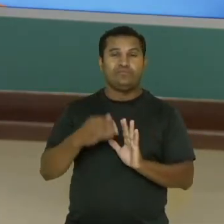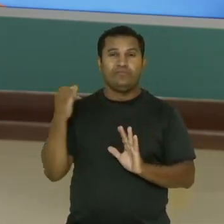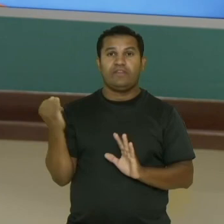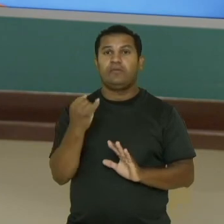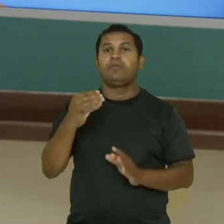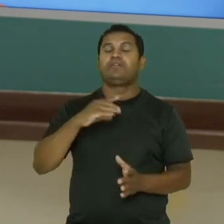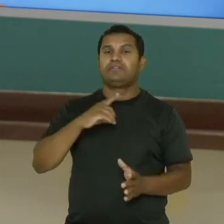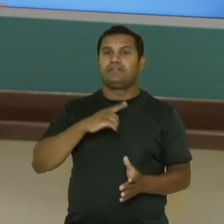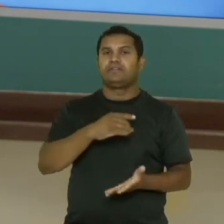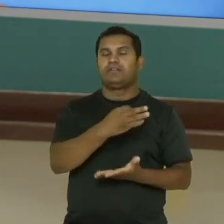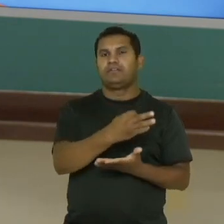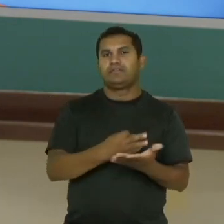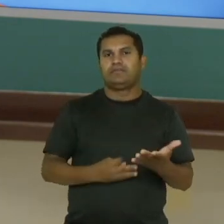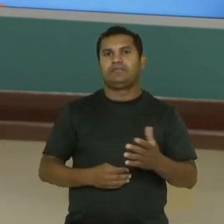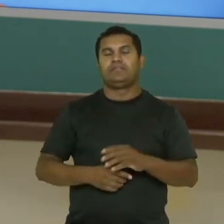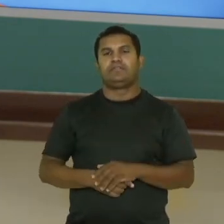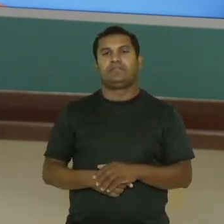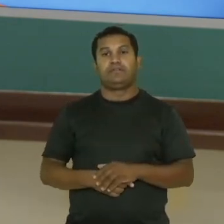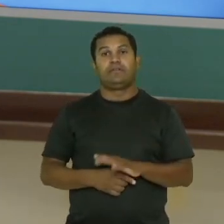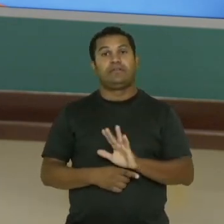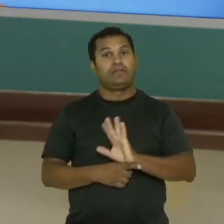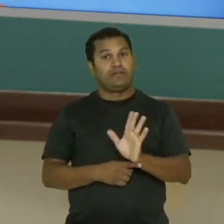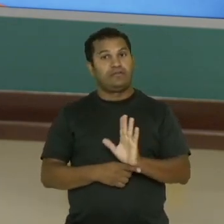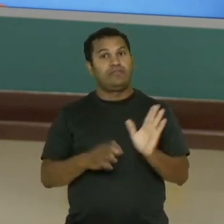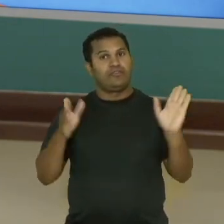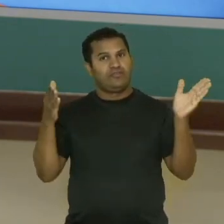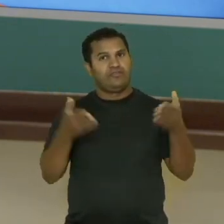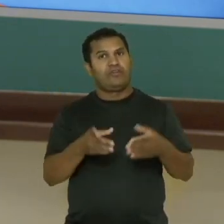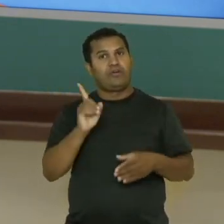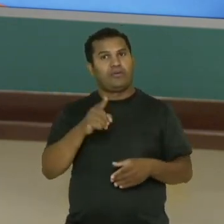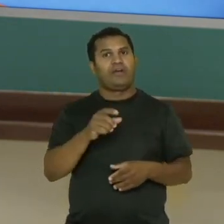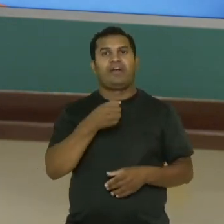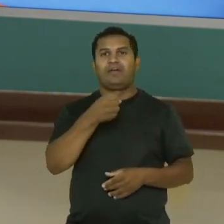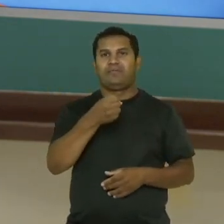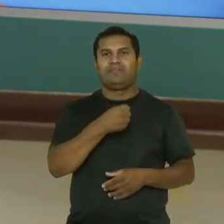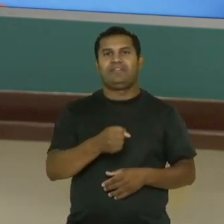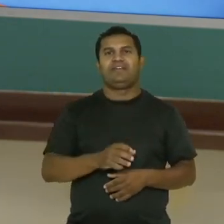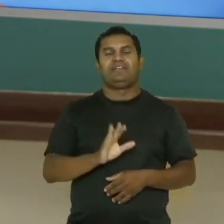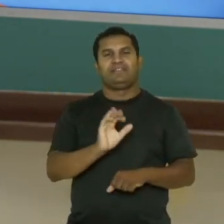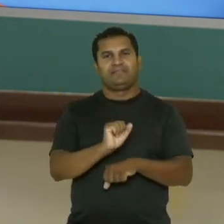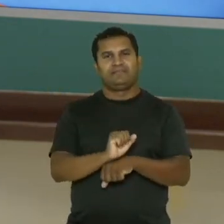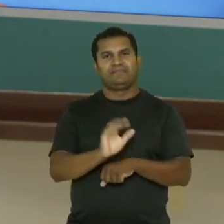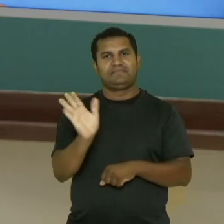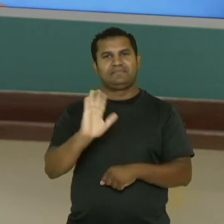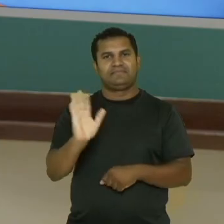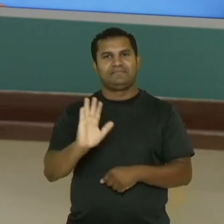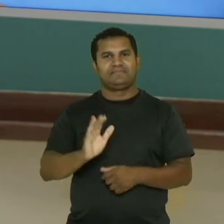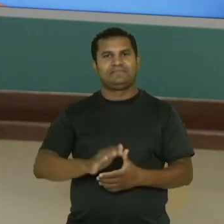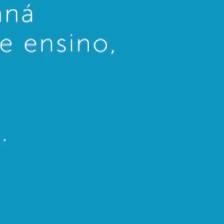Nesse vídeo, falamos sobre reportagem. Espero que vocês tenham gostado. Até breve!